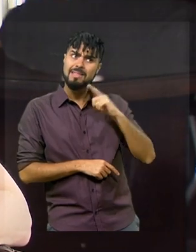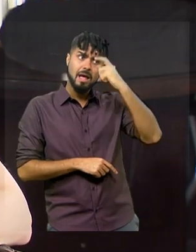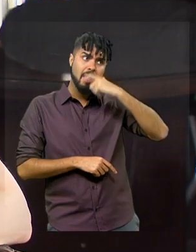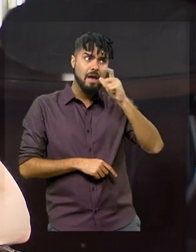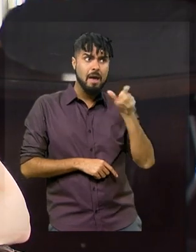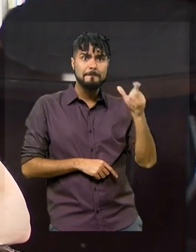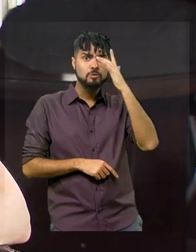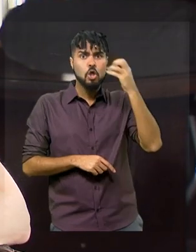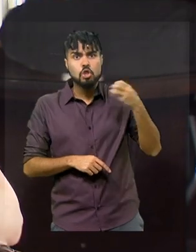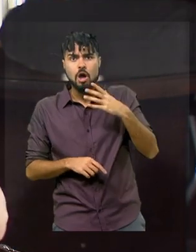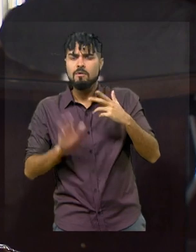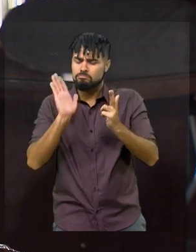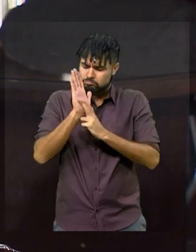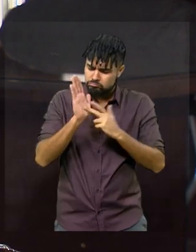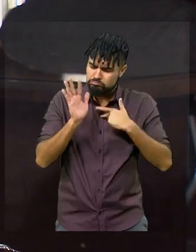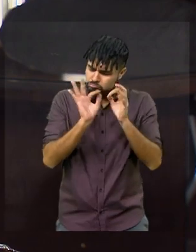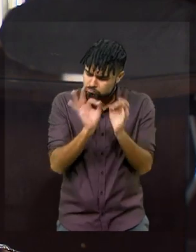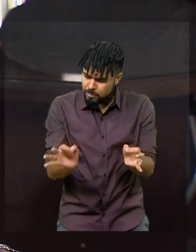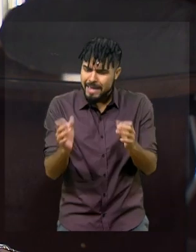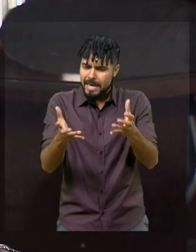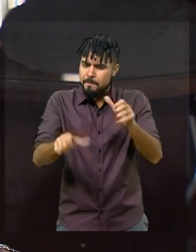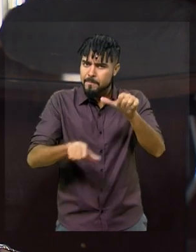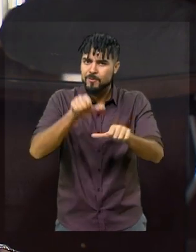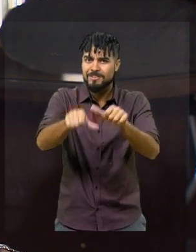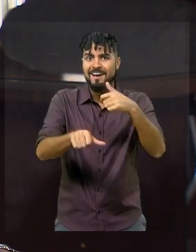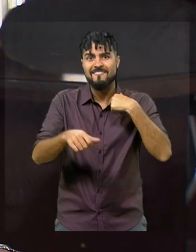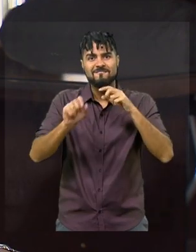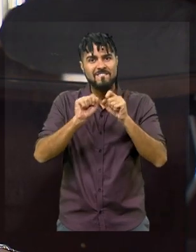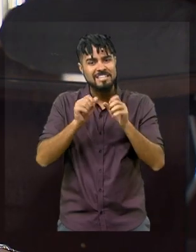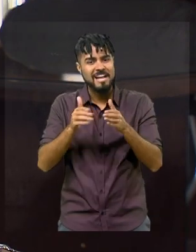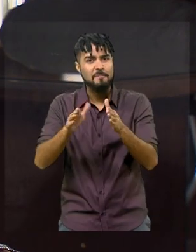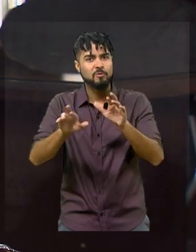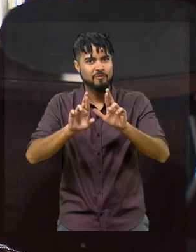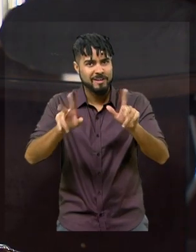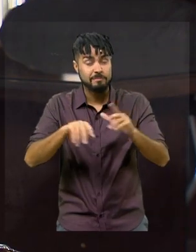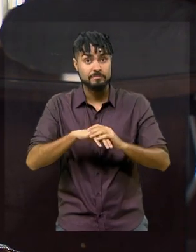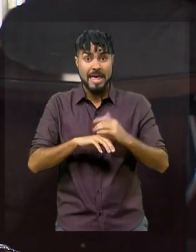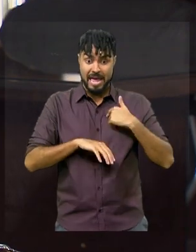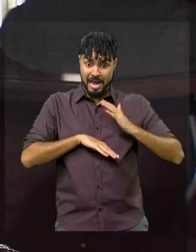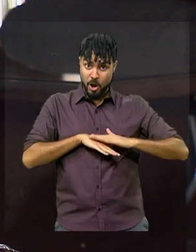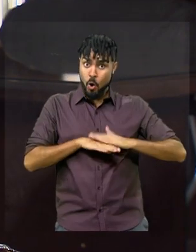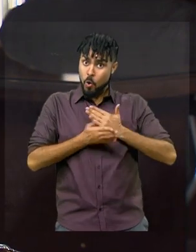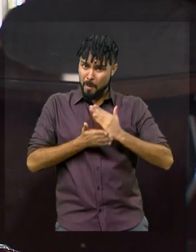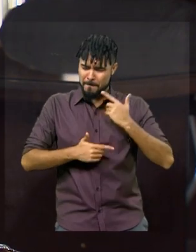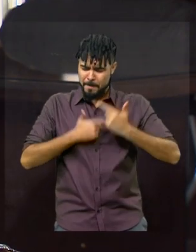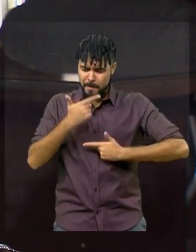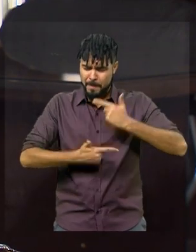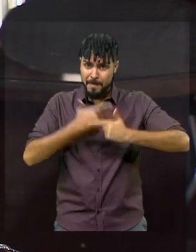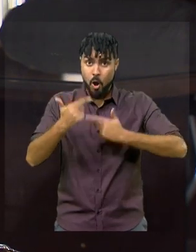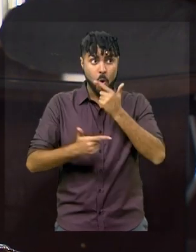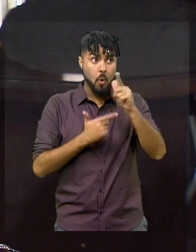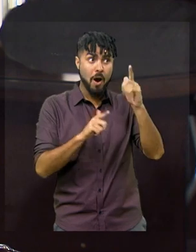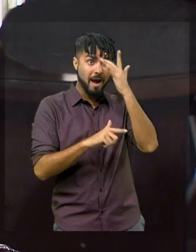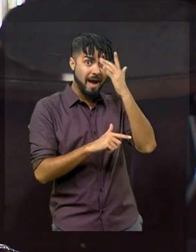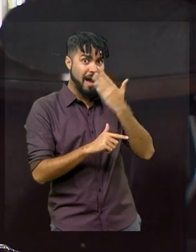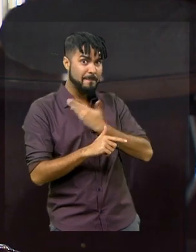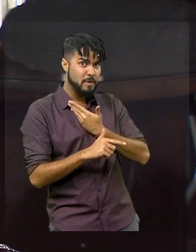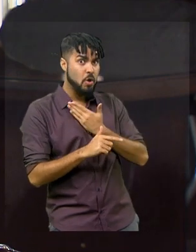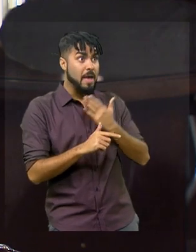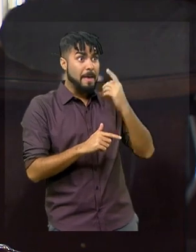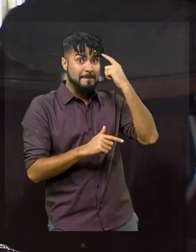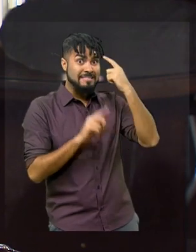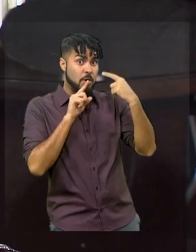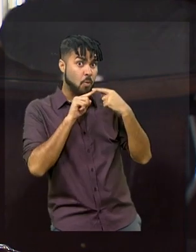diferente. E por ter iniciado esse processo, outros colegas que se somam comigo, que pensam igual, que a maioria,